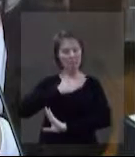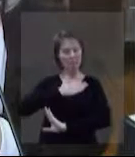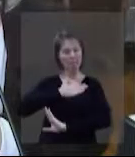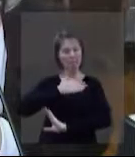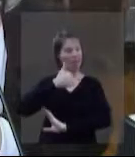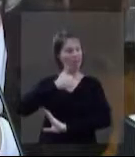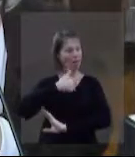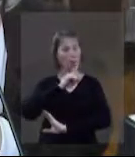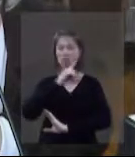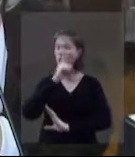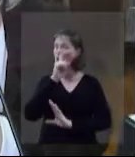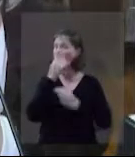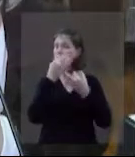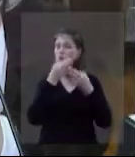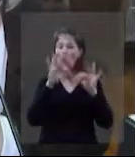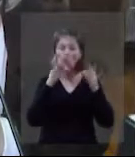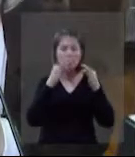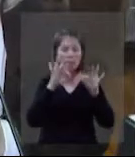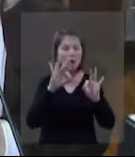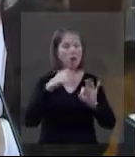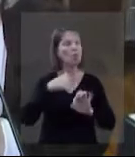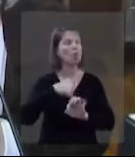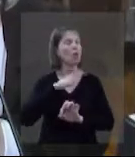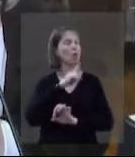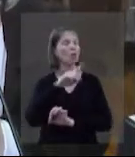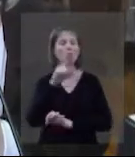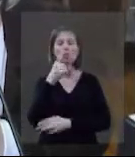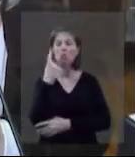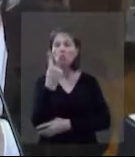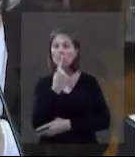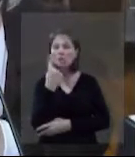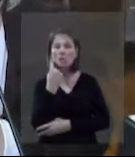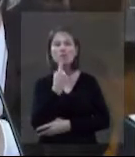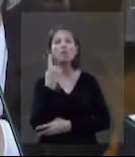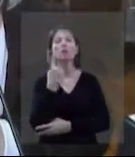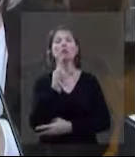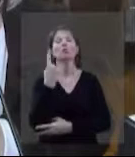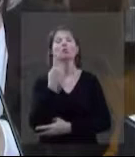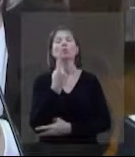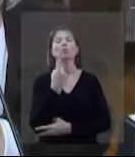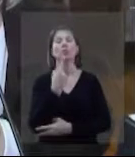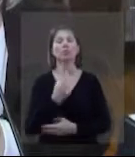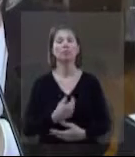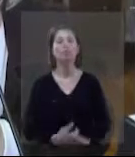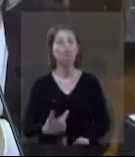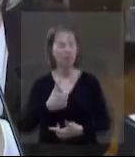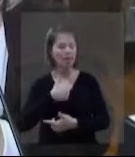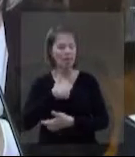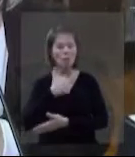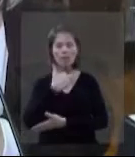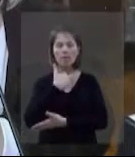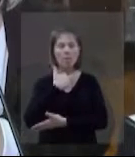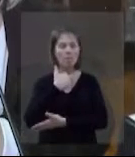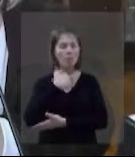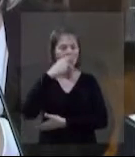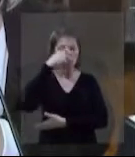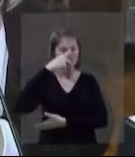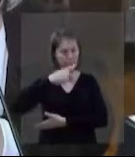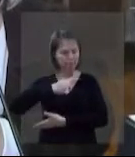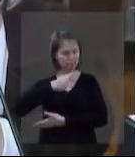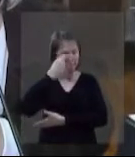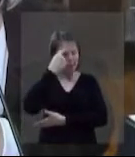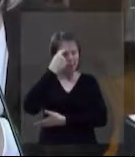Eu não sou mais solteiro. Eu não sou sozinho. Eu não posso só pensar em mim.